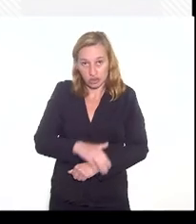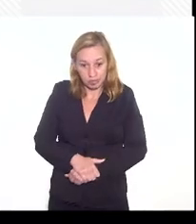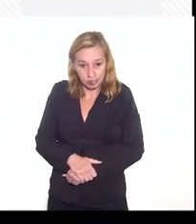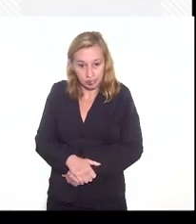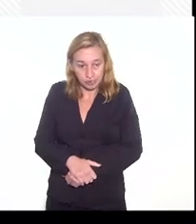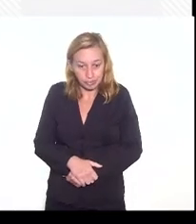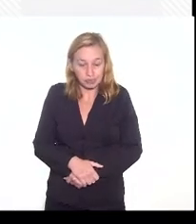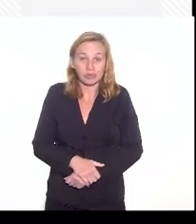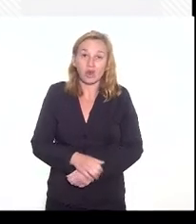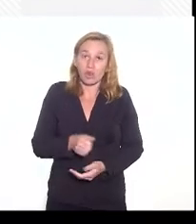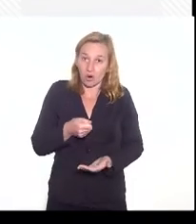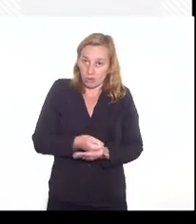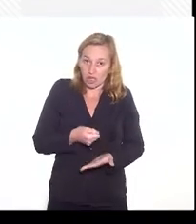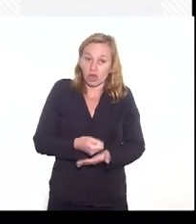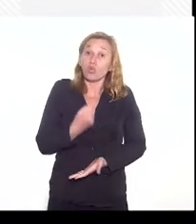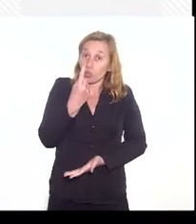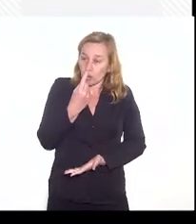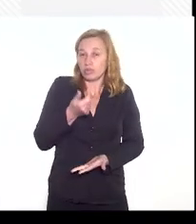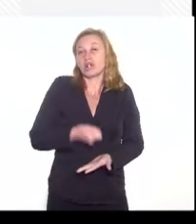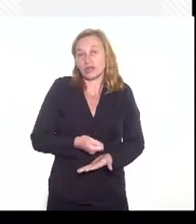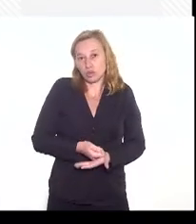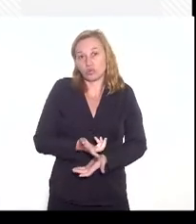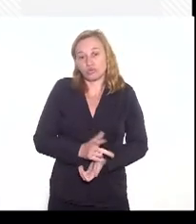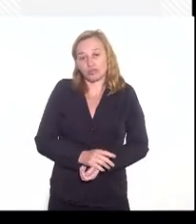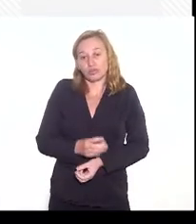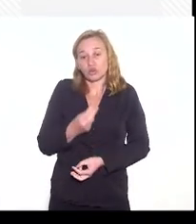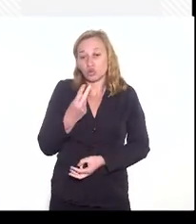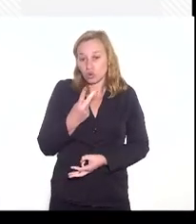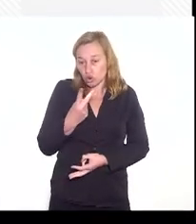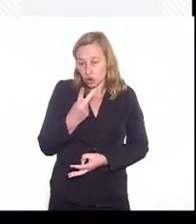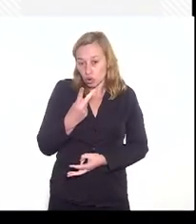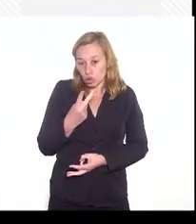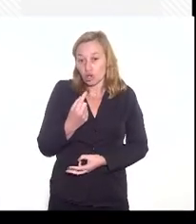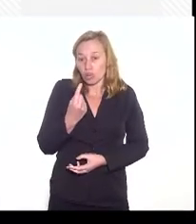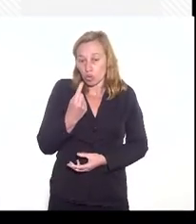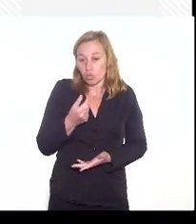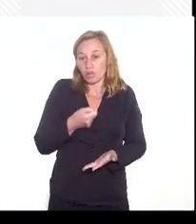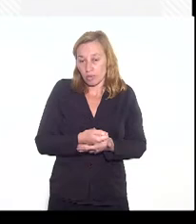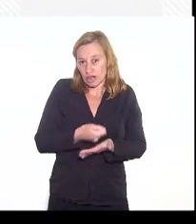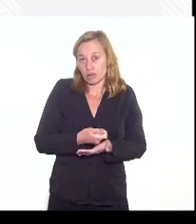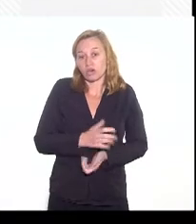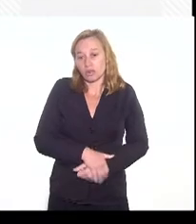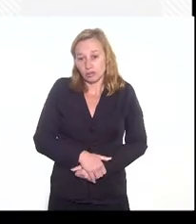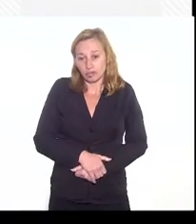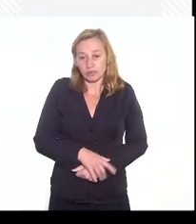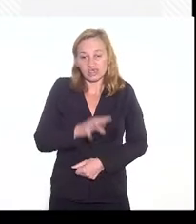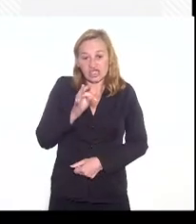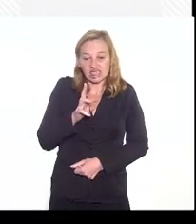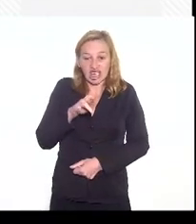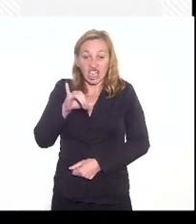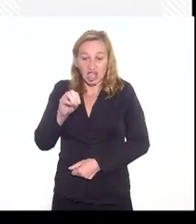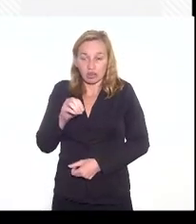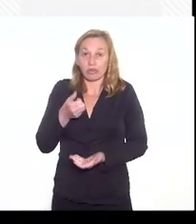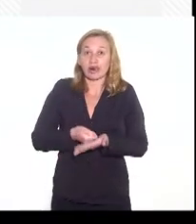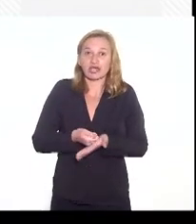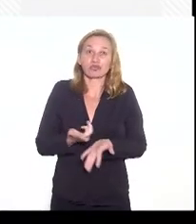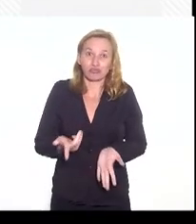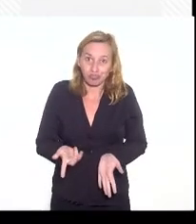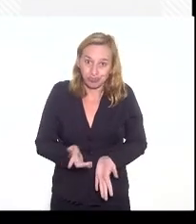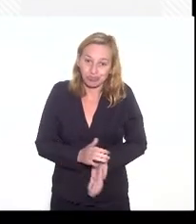É obrigatório. Aliás, dos dois, a gente precisa cumprir um, porque o do triênio é obrigatório.